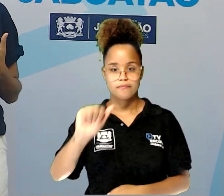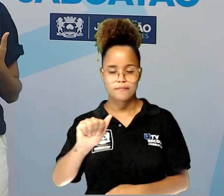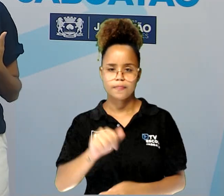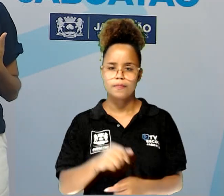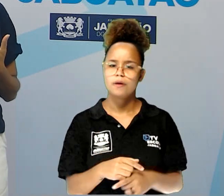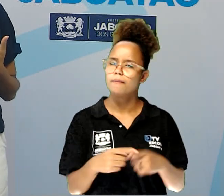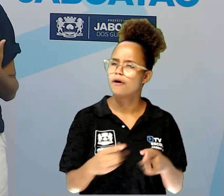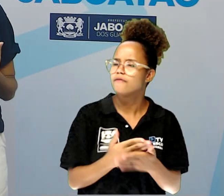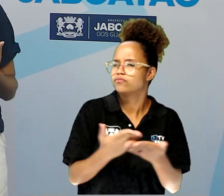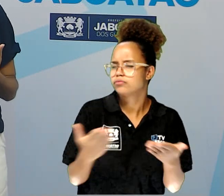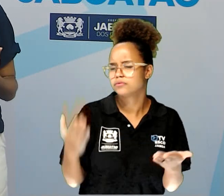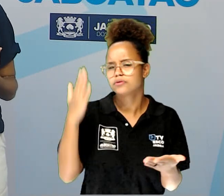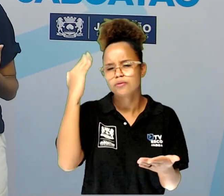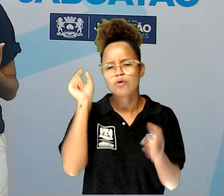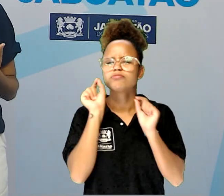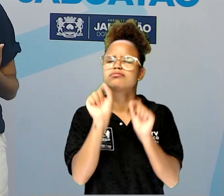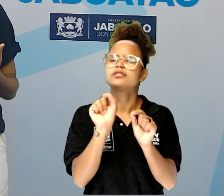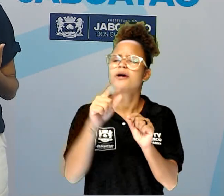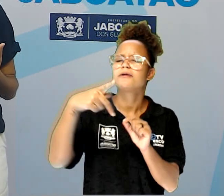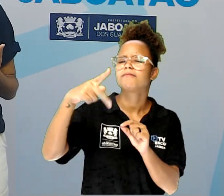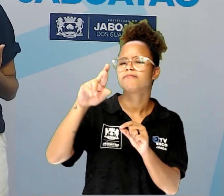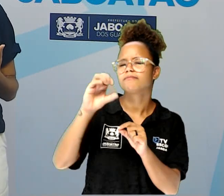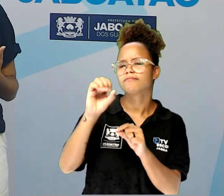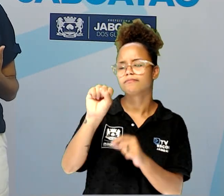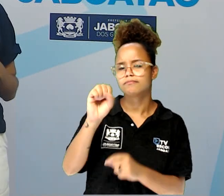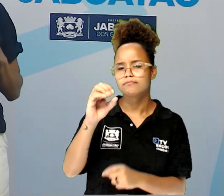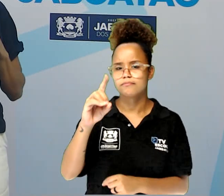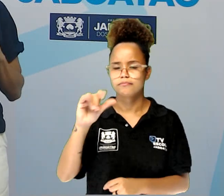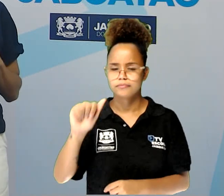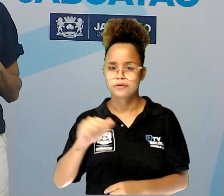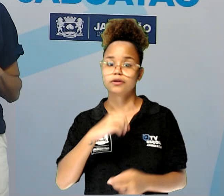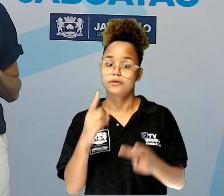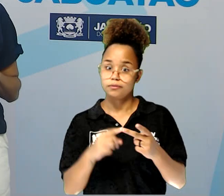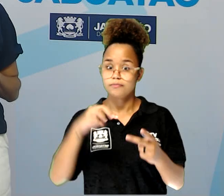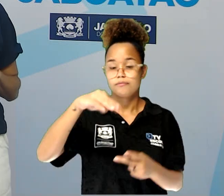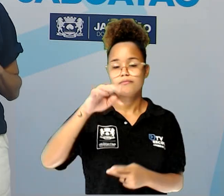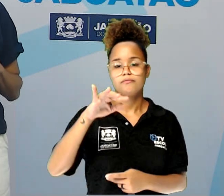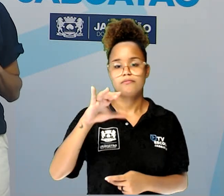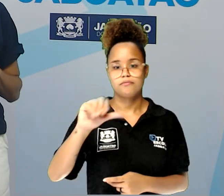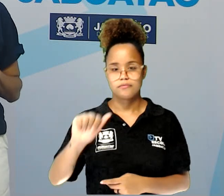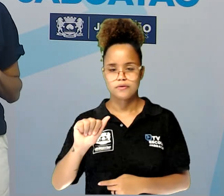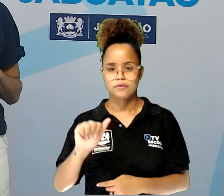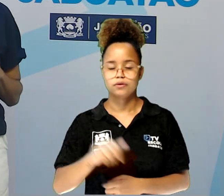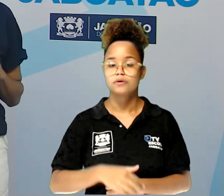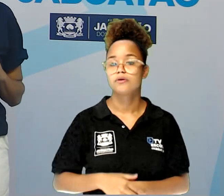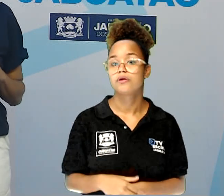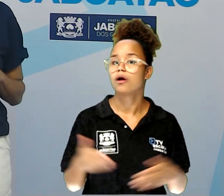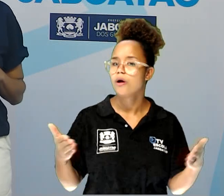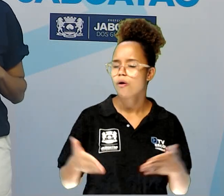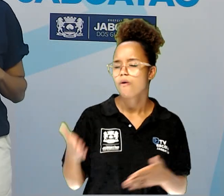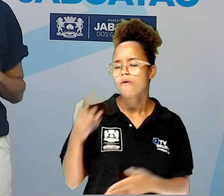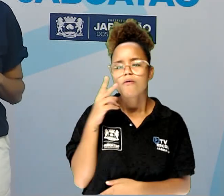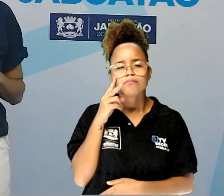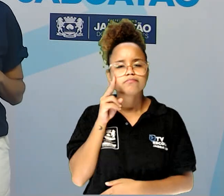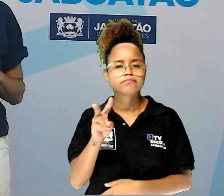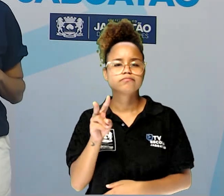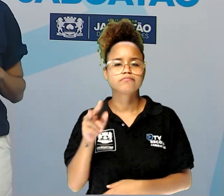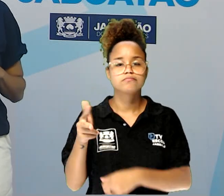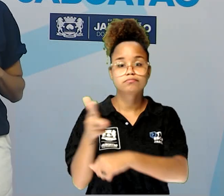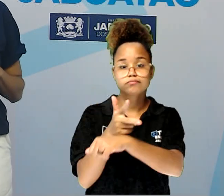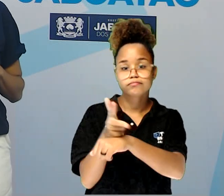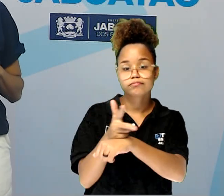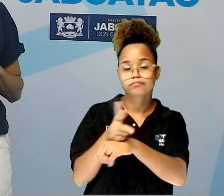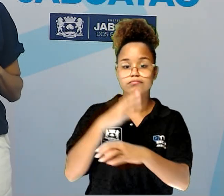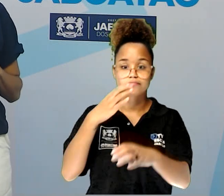sabem o que é prosódia e o que é métrica? A gente agora vai assistir um vídeo da cantora